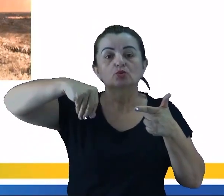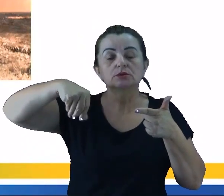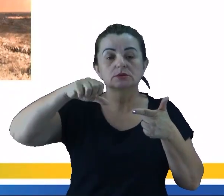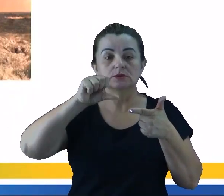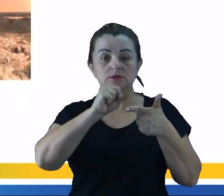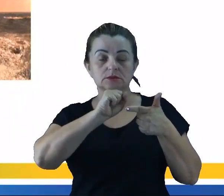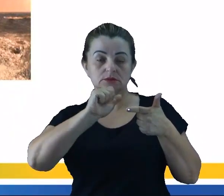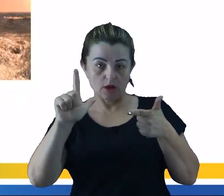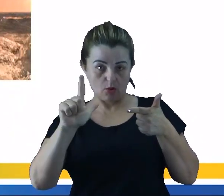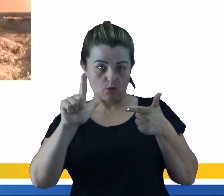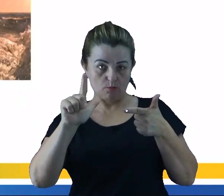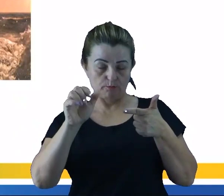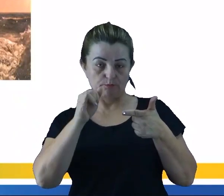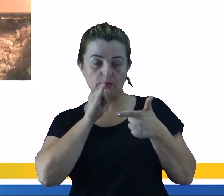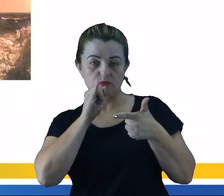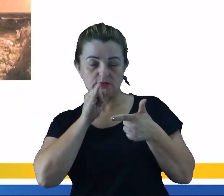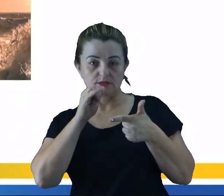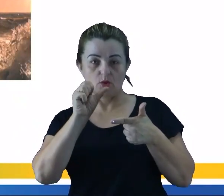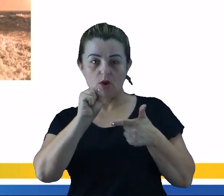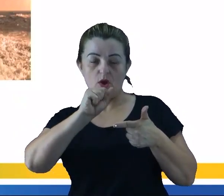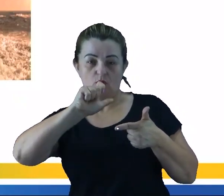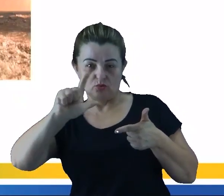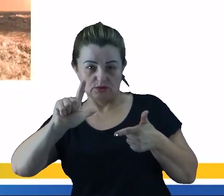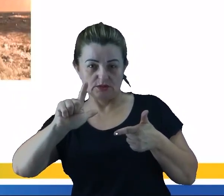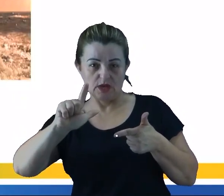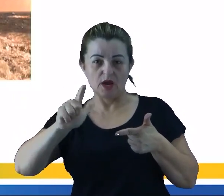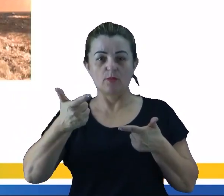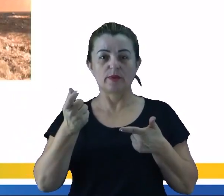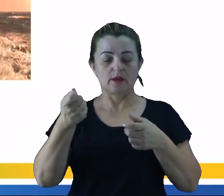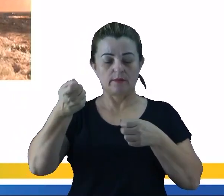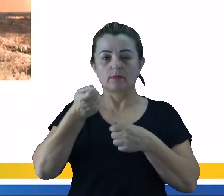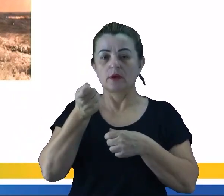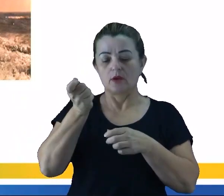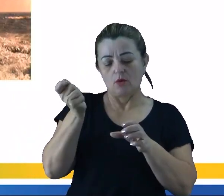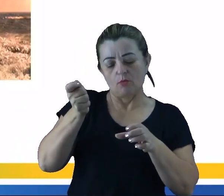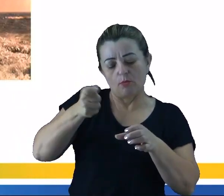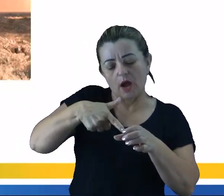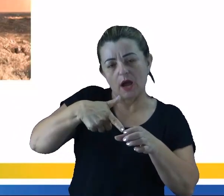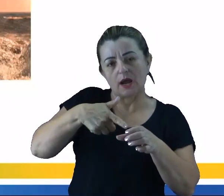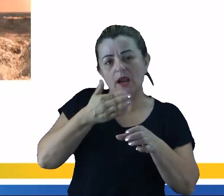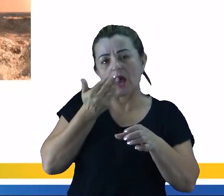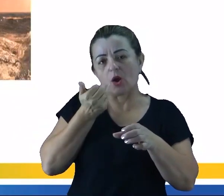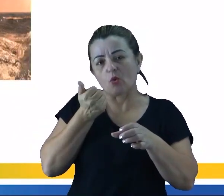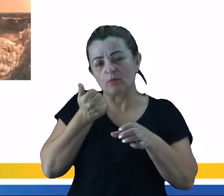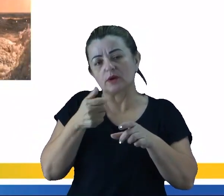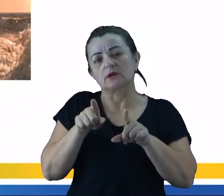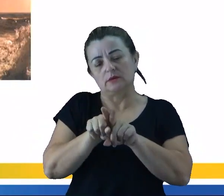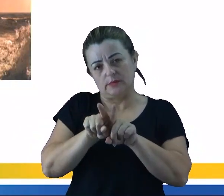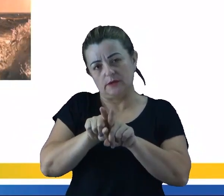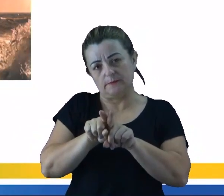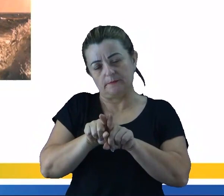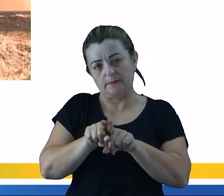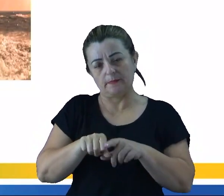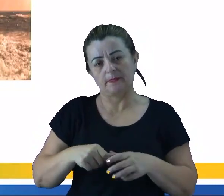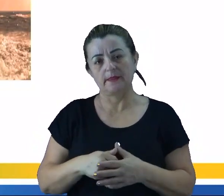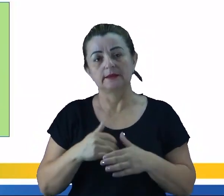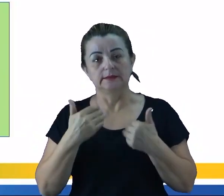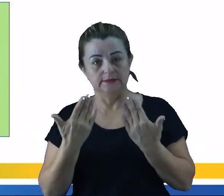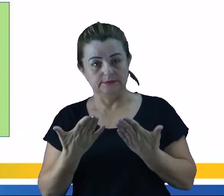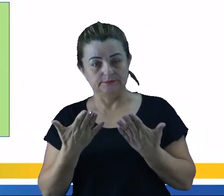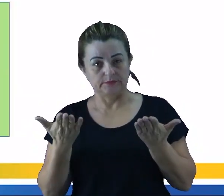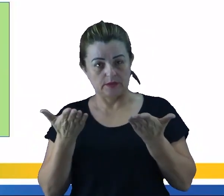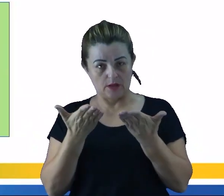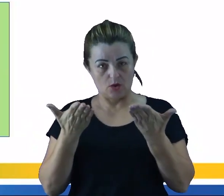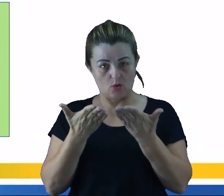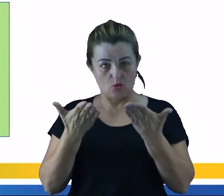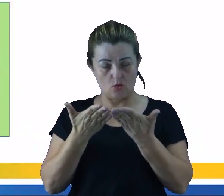utilizado pra salgar a comida, né, e também a pode fazer ali uma arte com esse sal, né. Então vamos